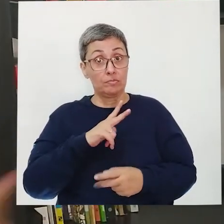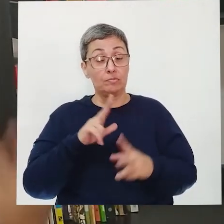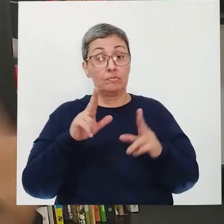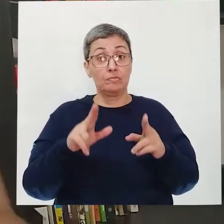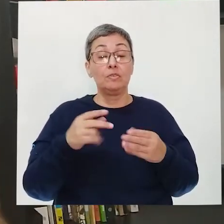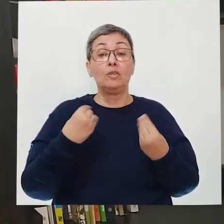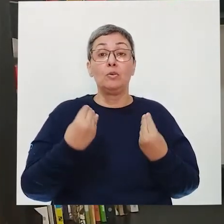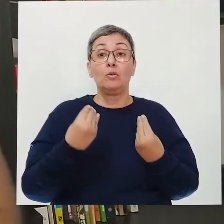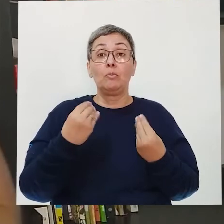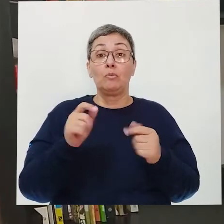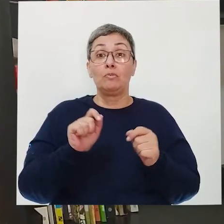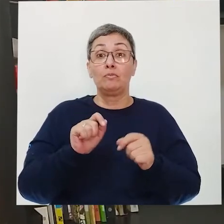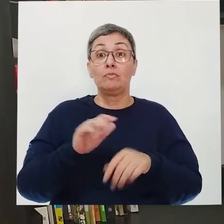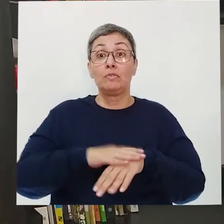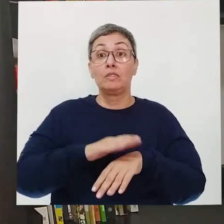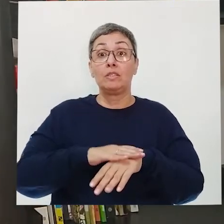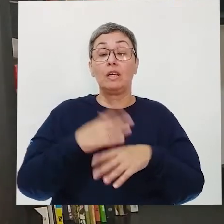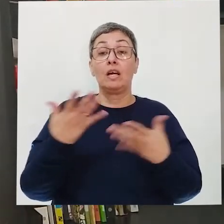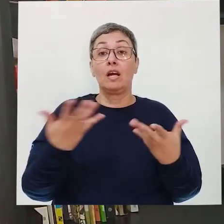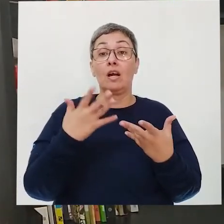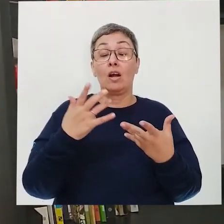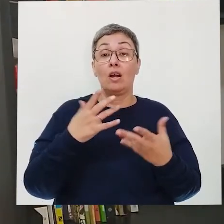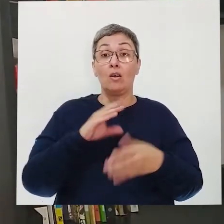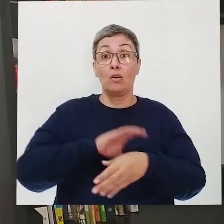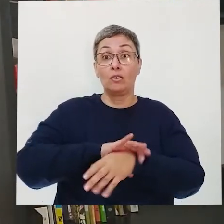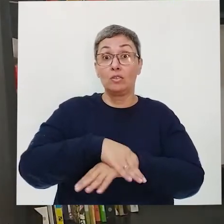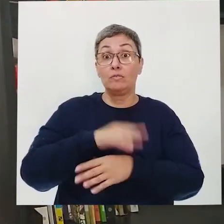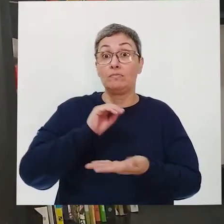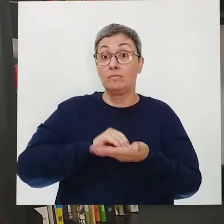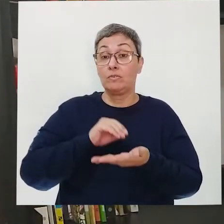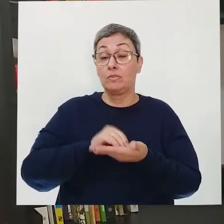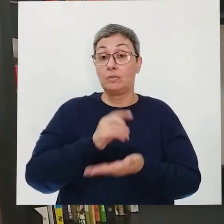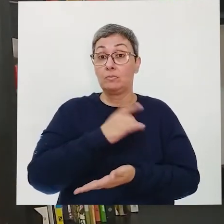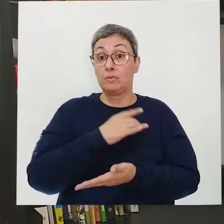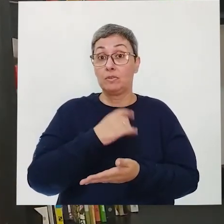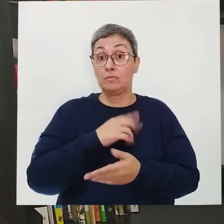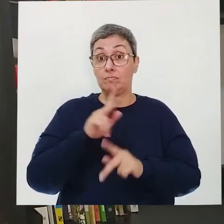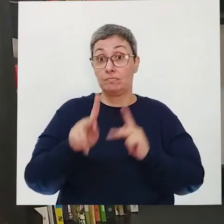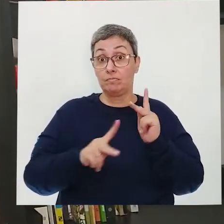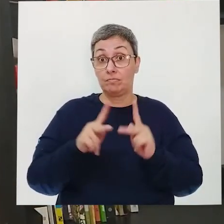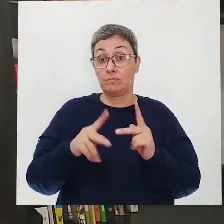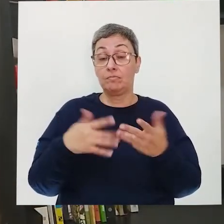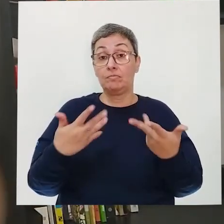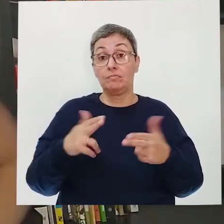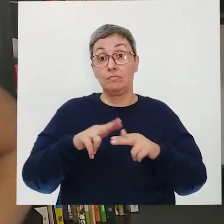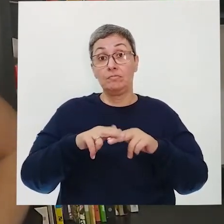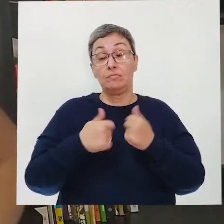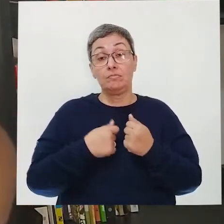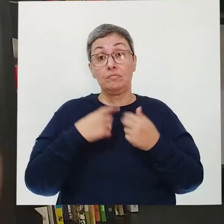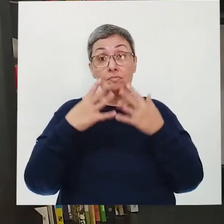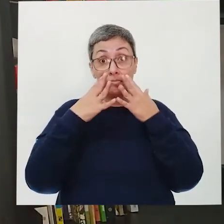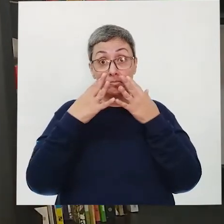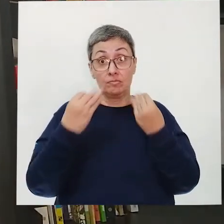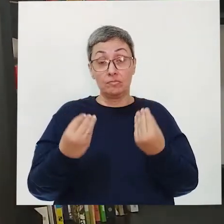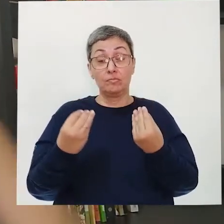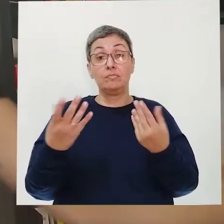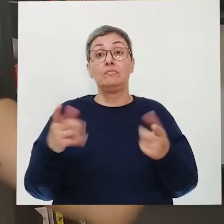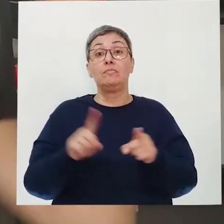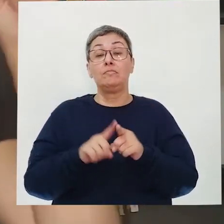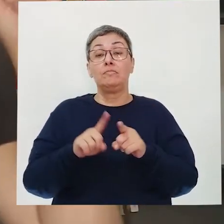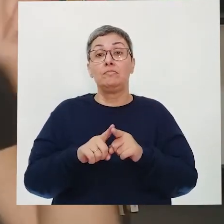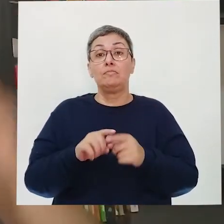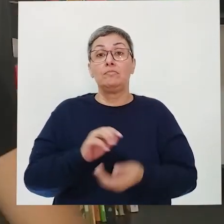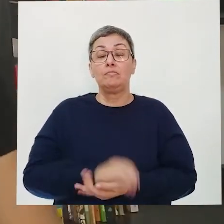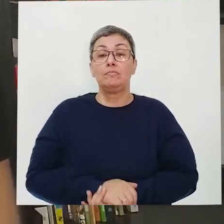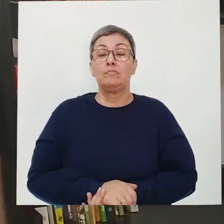como que a gente faria? Imaginem a insegurança e o medo que causaria na população. Por isso, fiquem bem atentos e